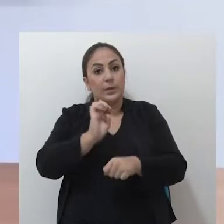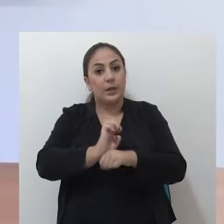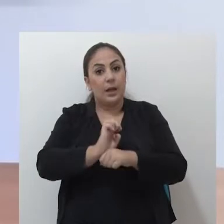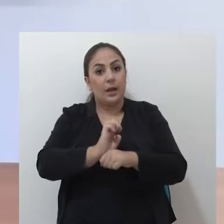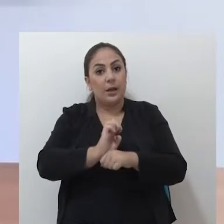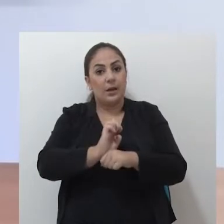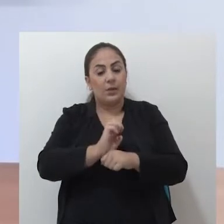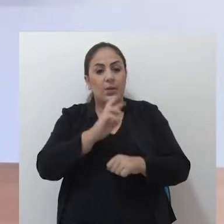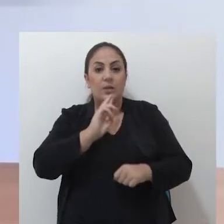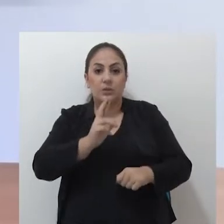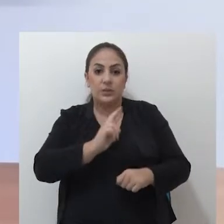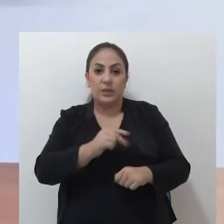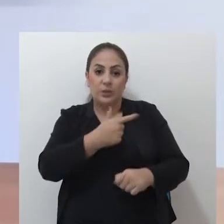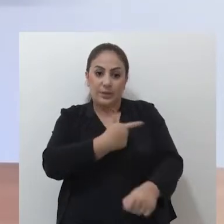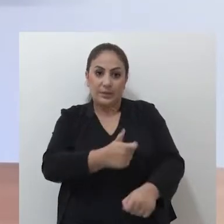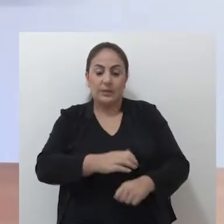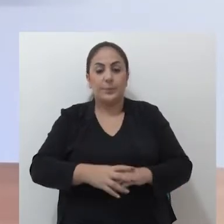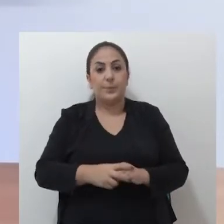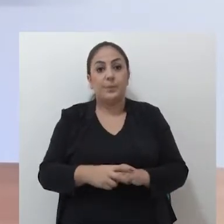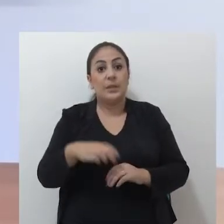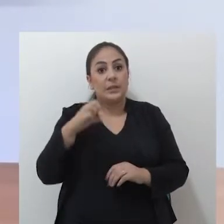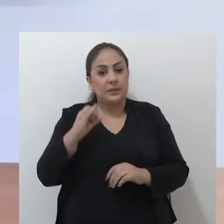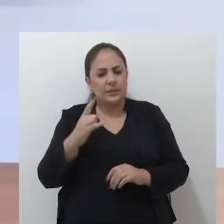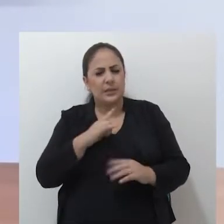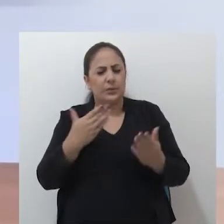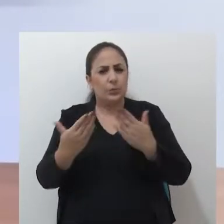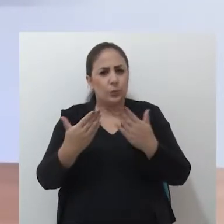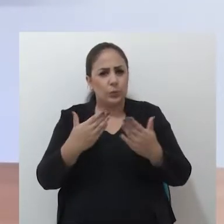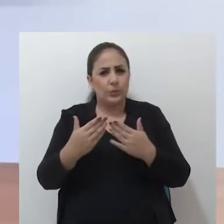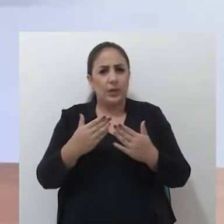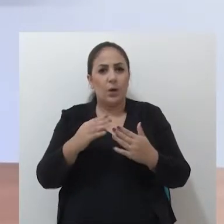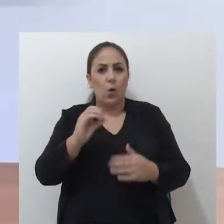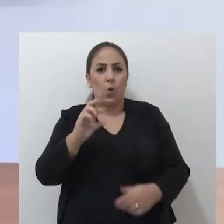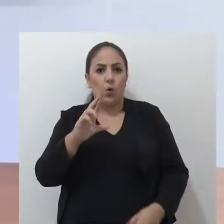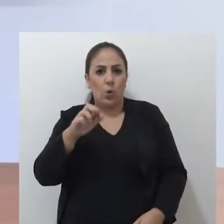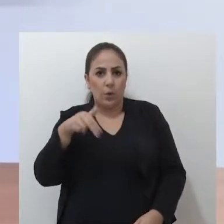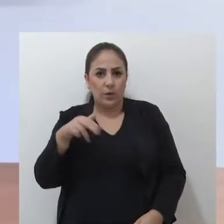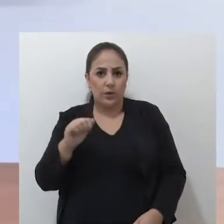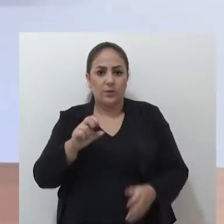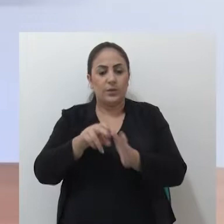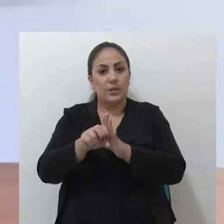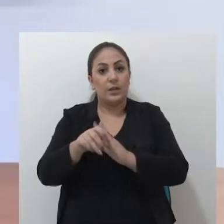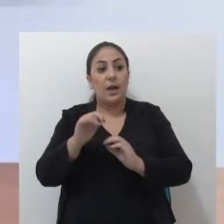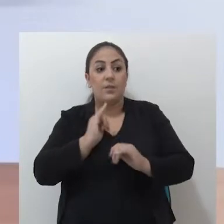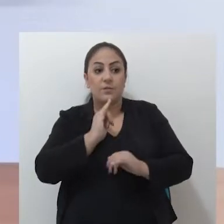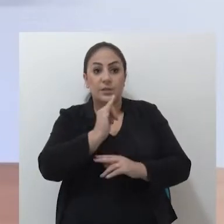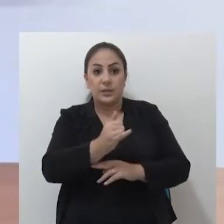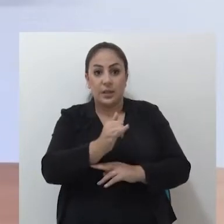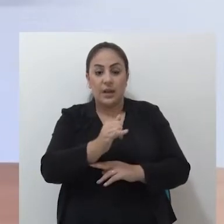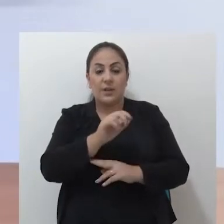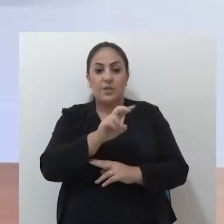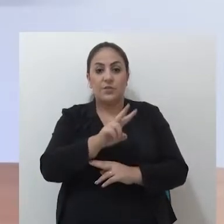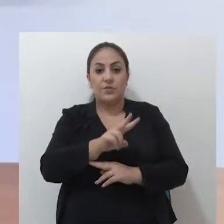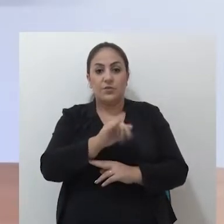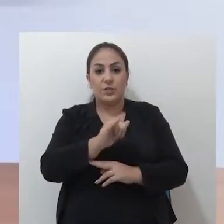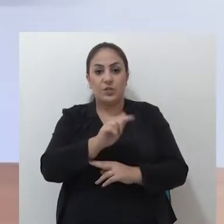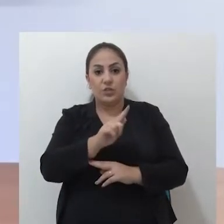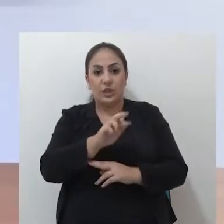resultados dos exames. Caso suspeitos, devem ser comunicados imediatamente à Vigilância